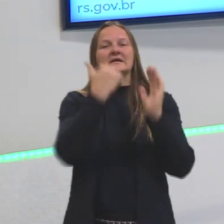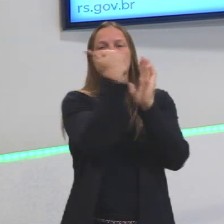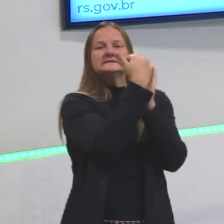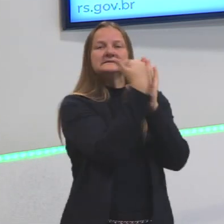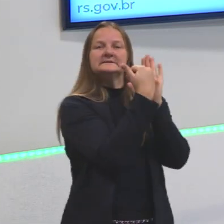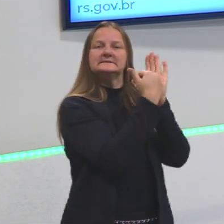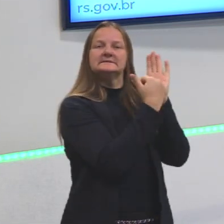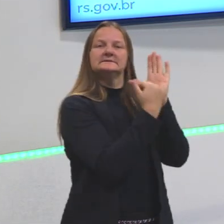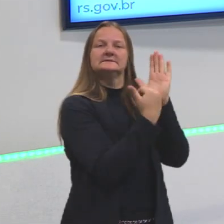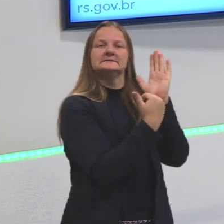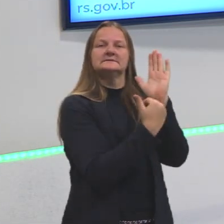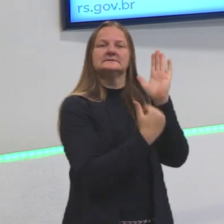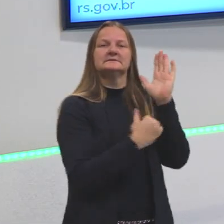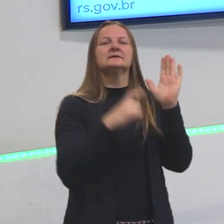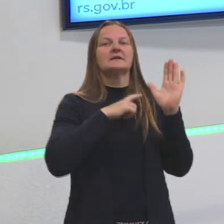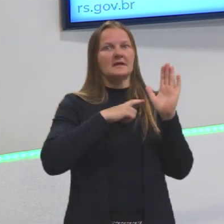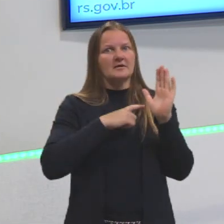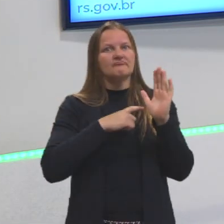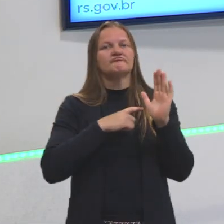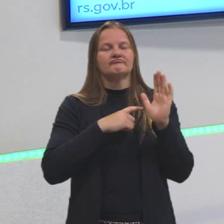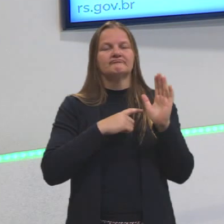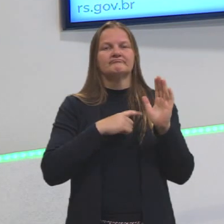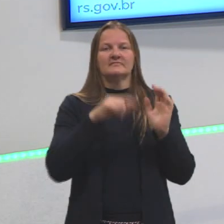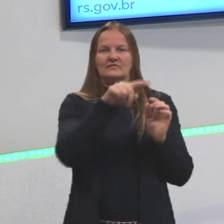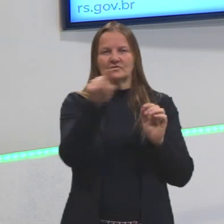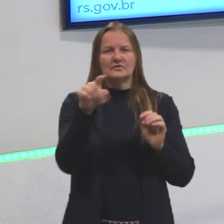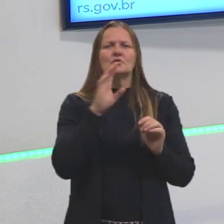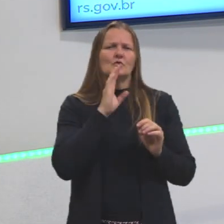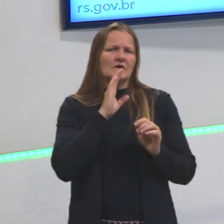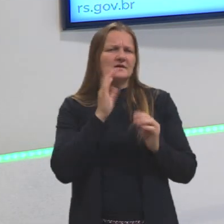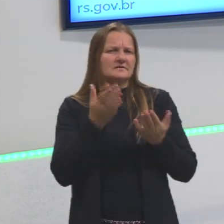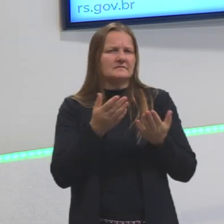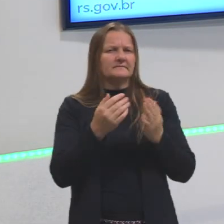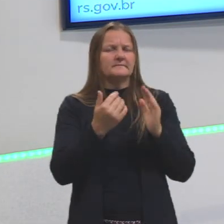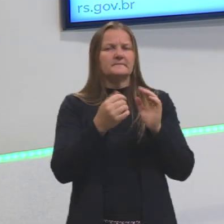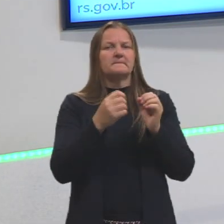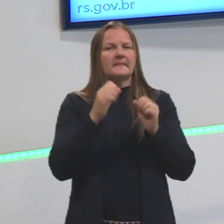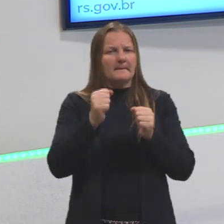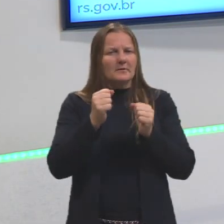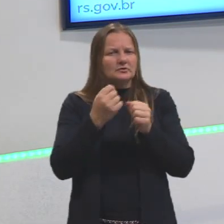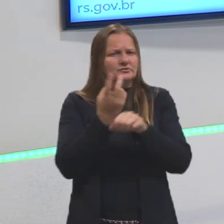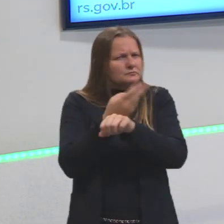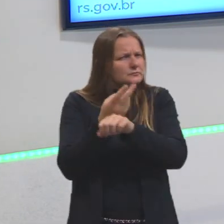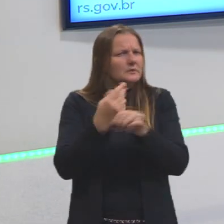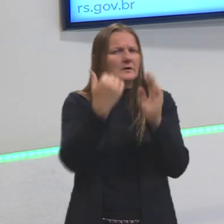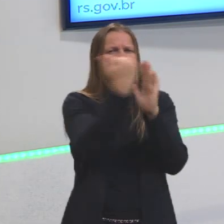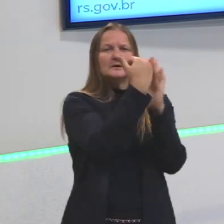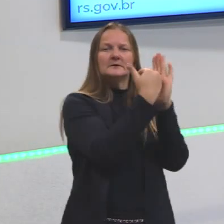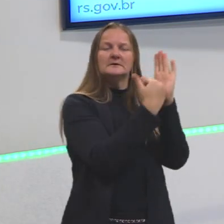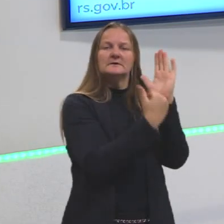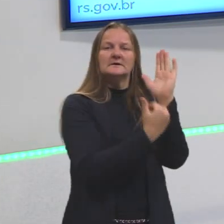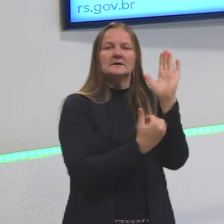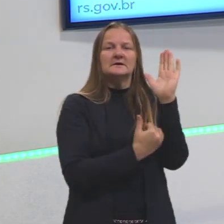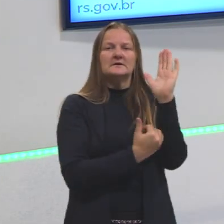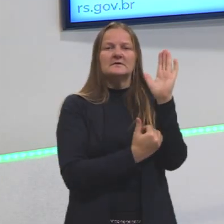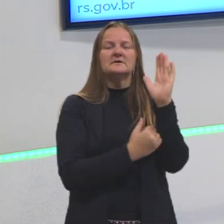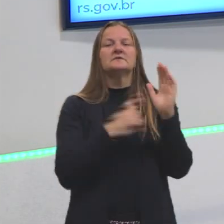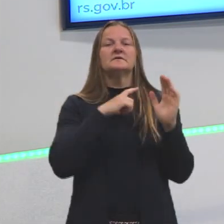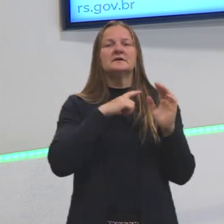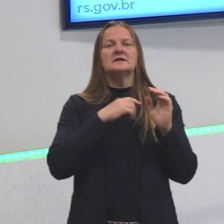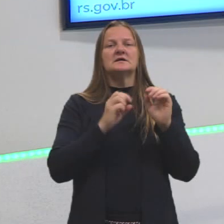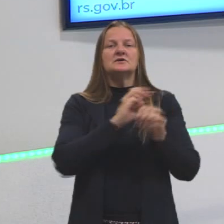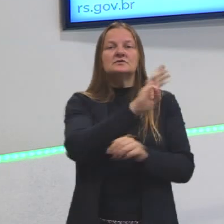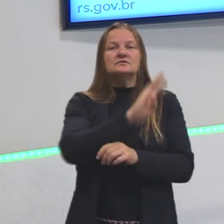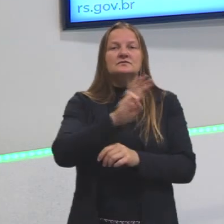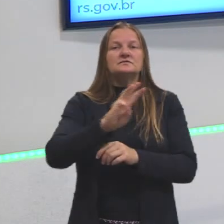verbos. Existe uma lista de verbos, vocês já devem ter ouvido falar dessa lista. Vários sites